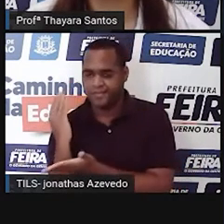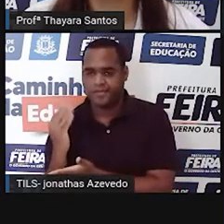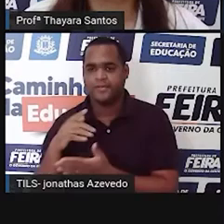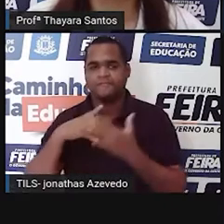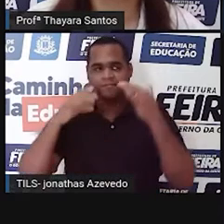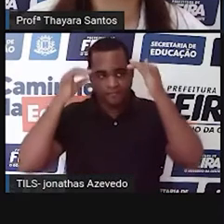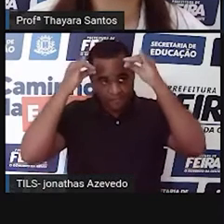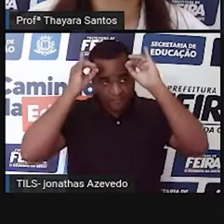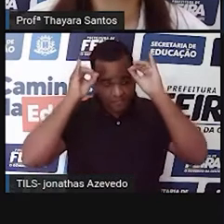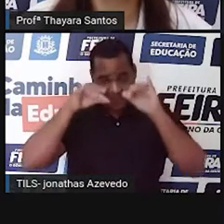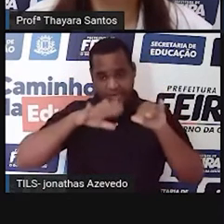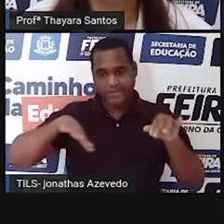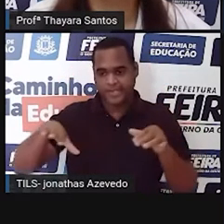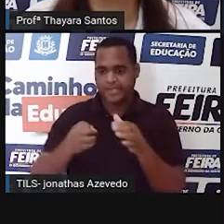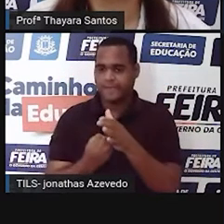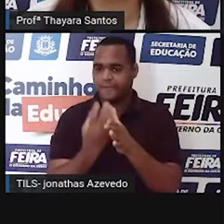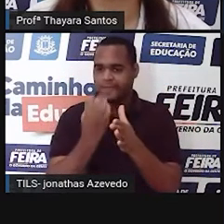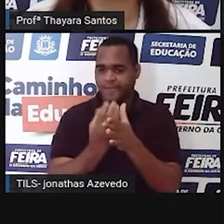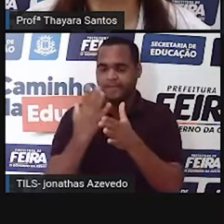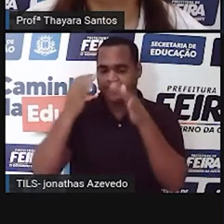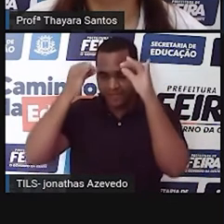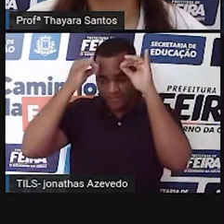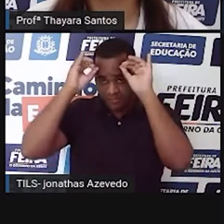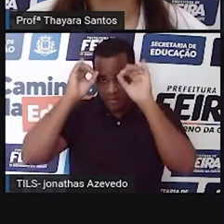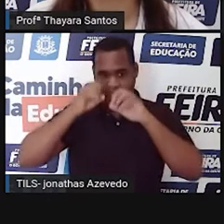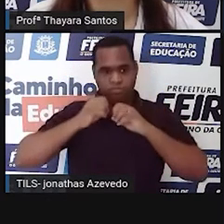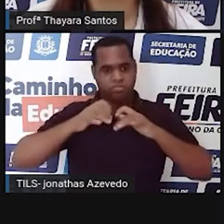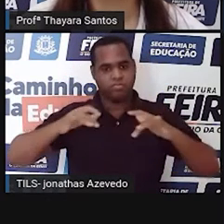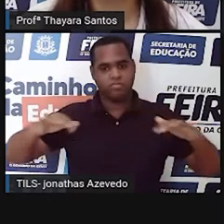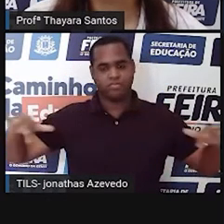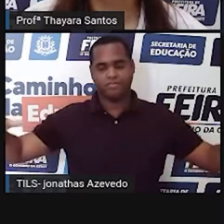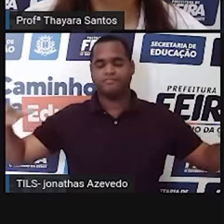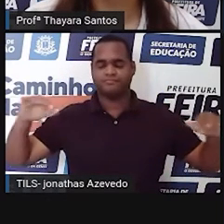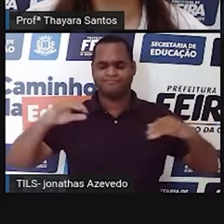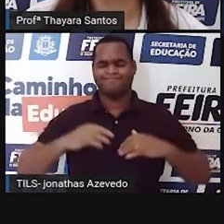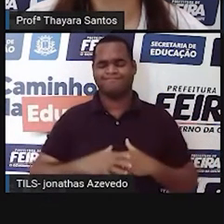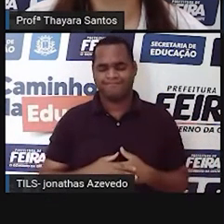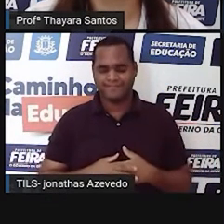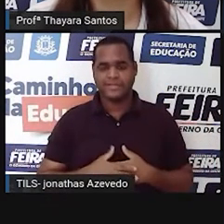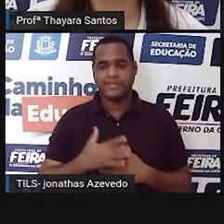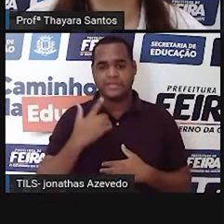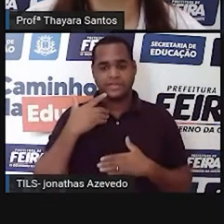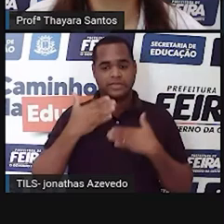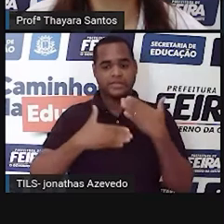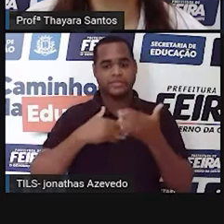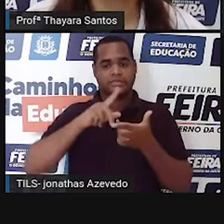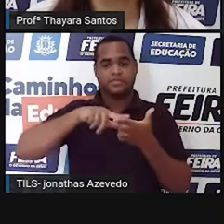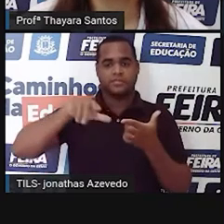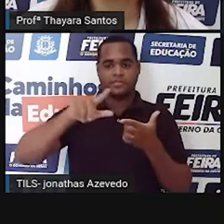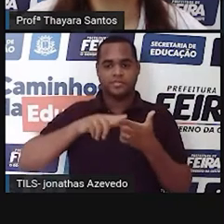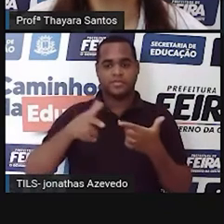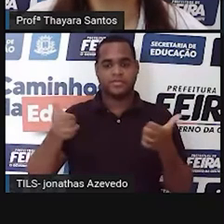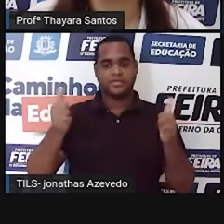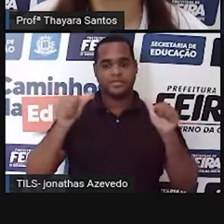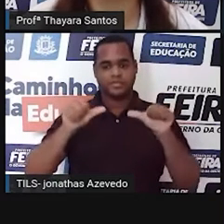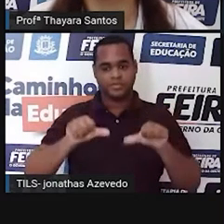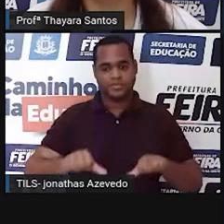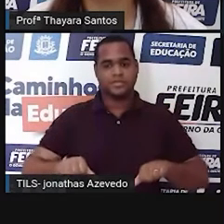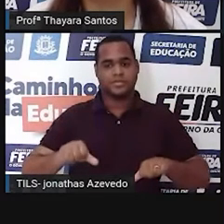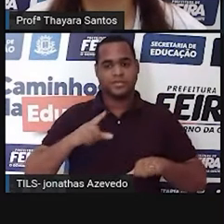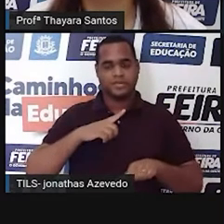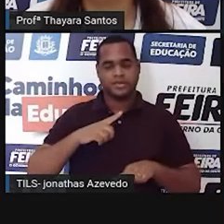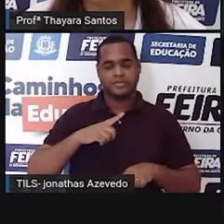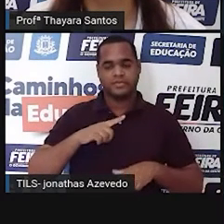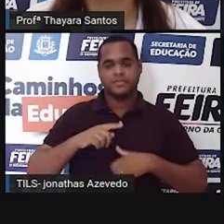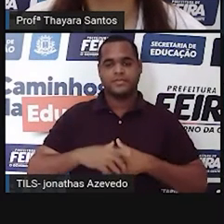haja pasto ali para a produção de gado, em larga escala. Então, isso está fazendo com que esse bioma encontre-se